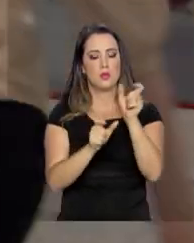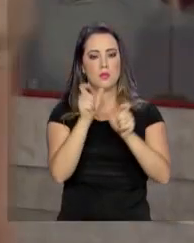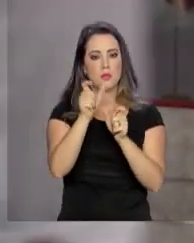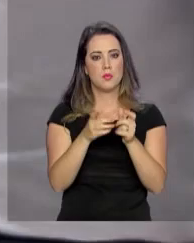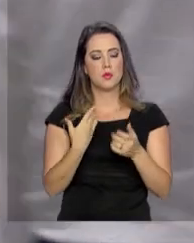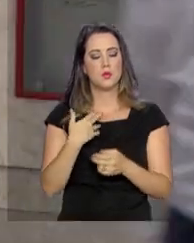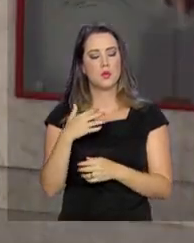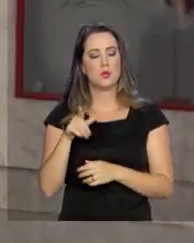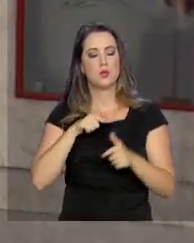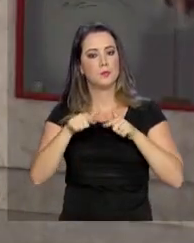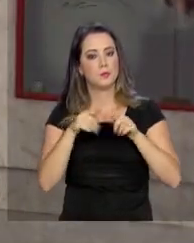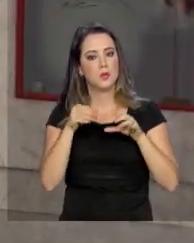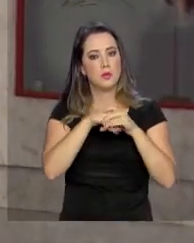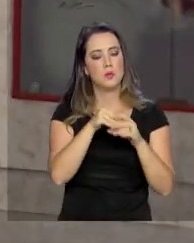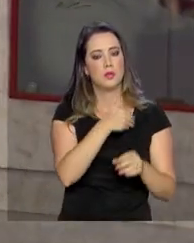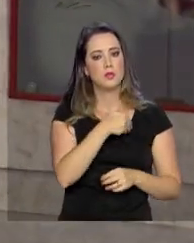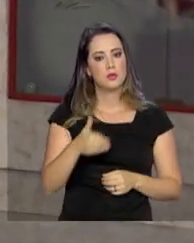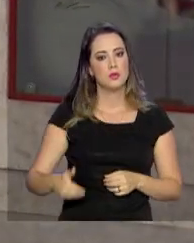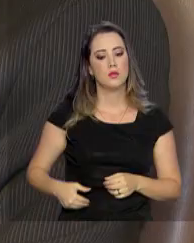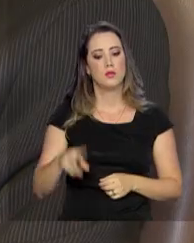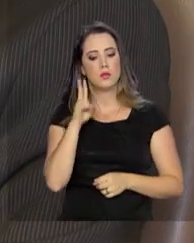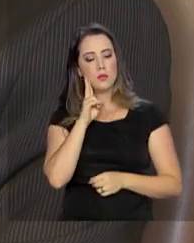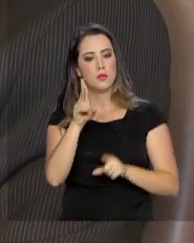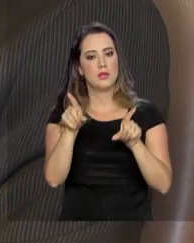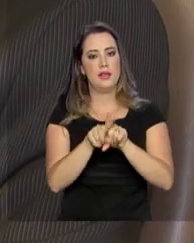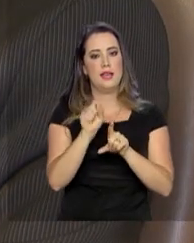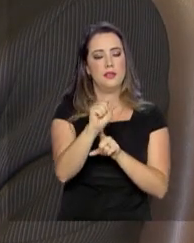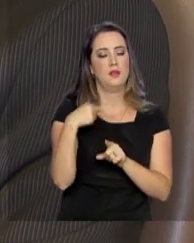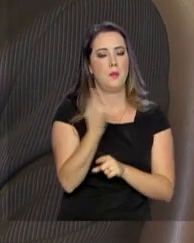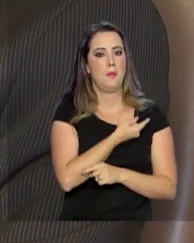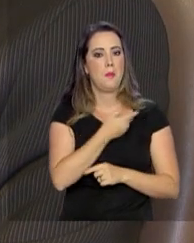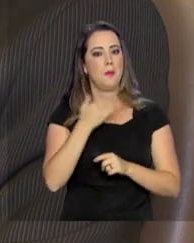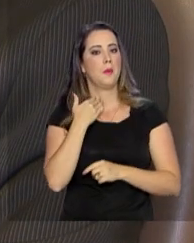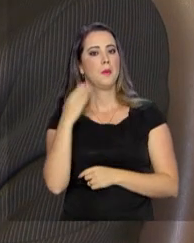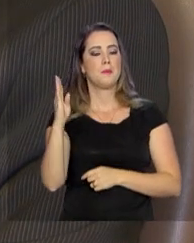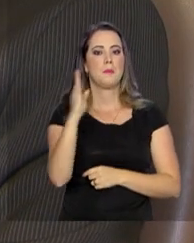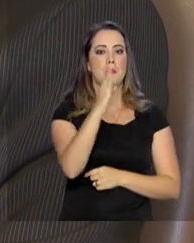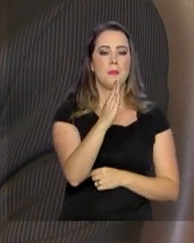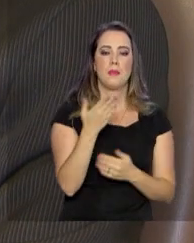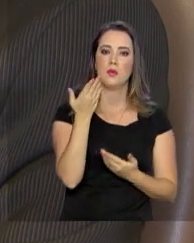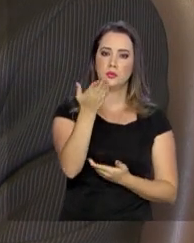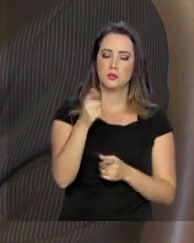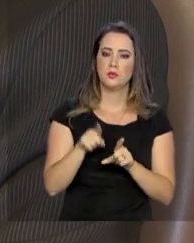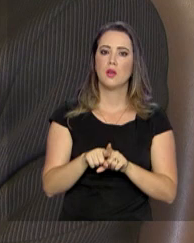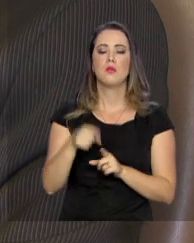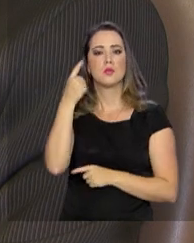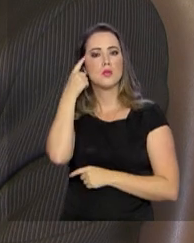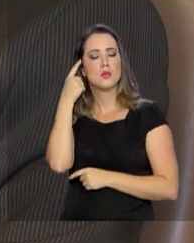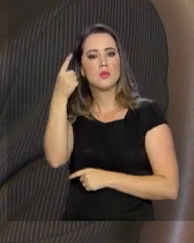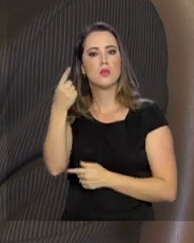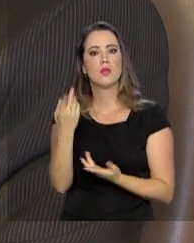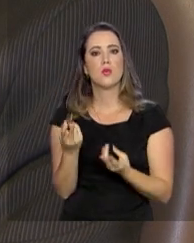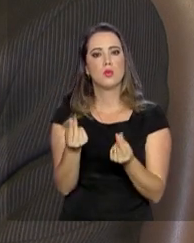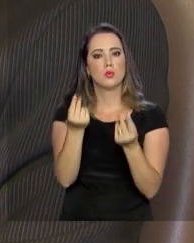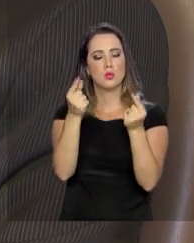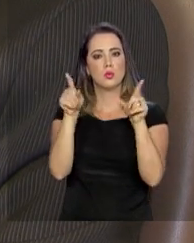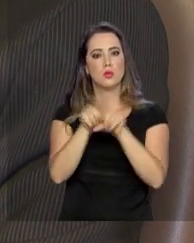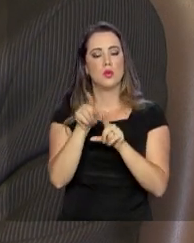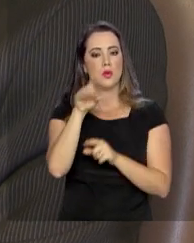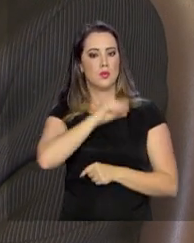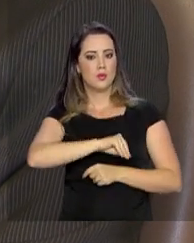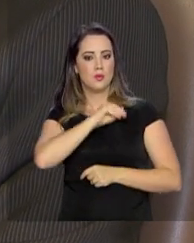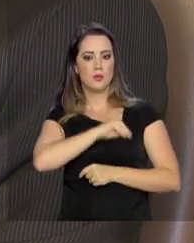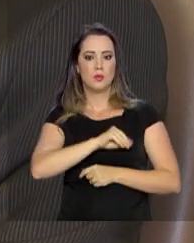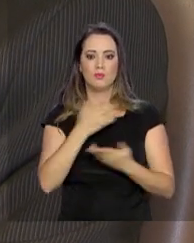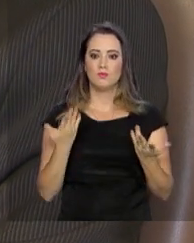públicos devem procurar o Banco do Brasil. Se você for pensar num trabalhador que ganha salário mínimo e recebe mais um abono, na realidade ele